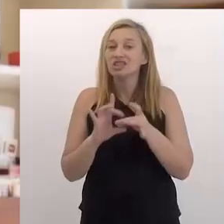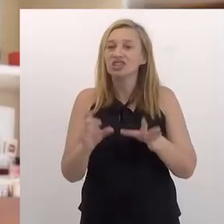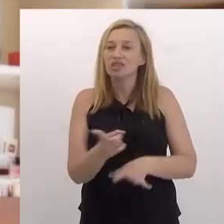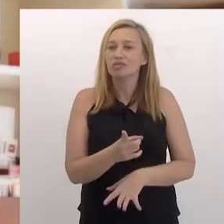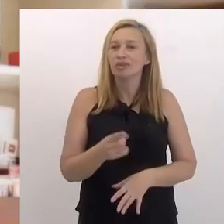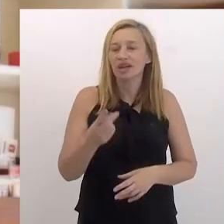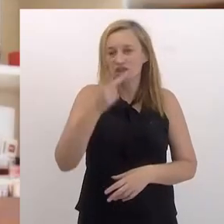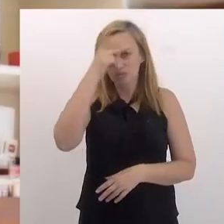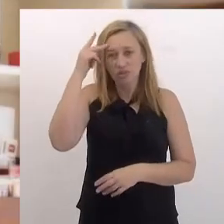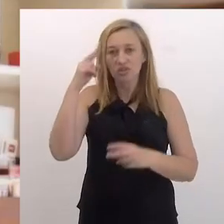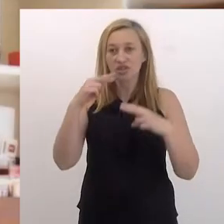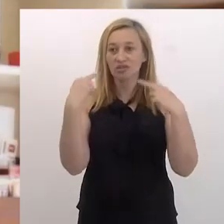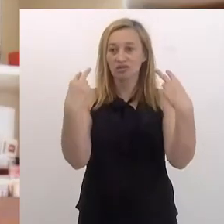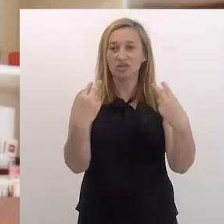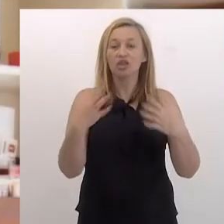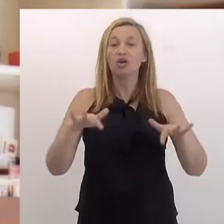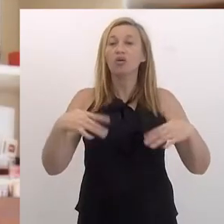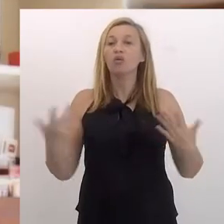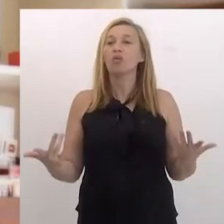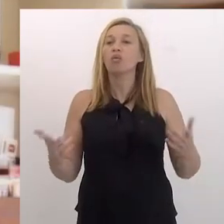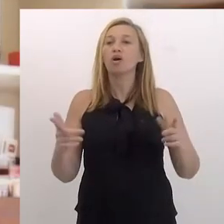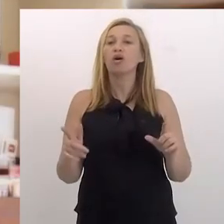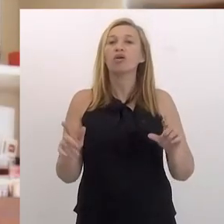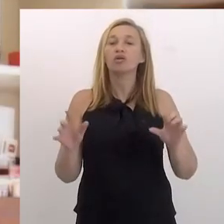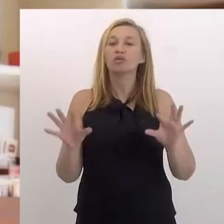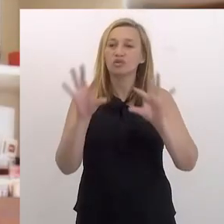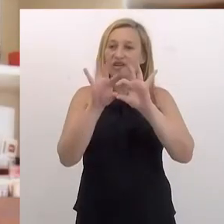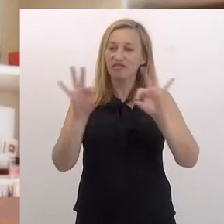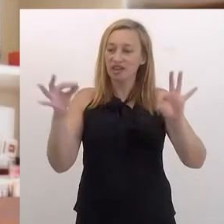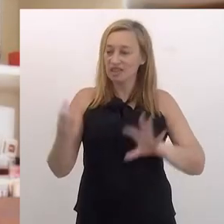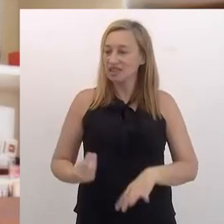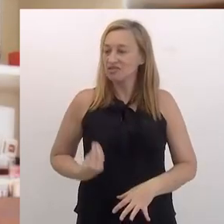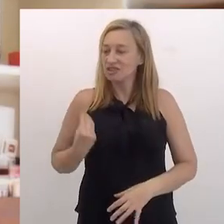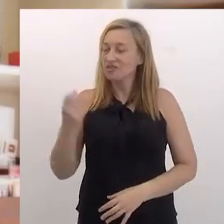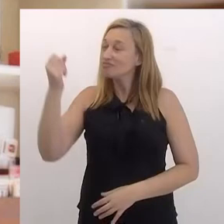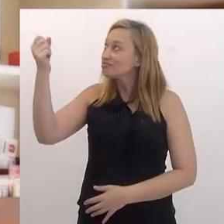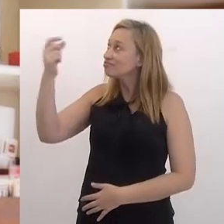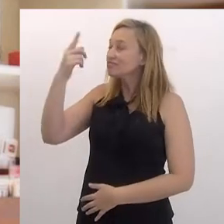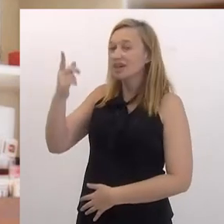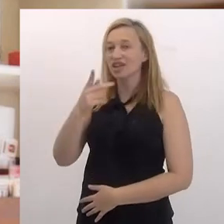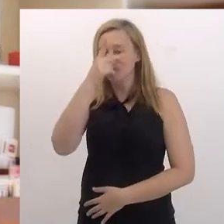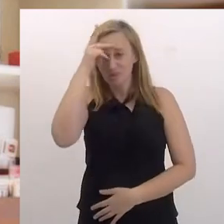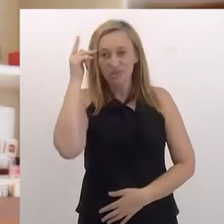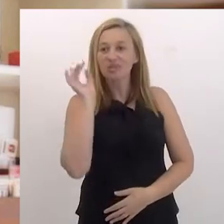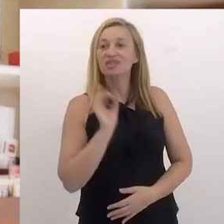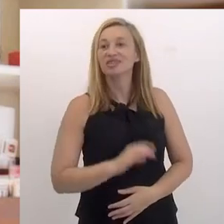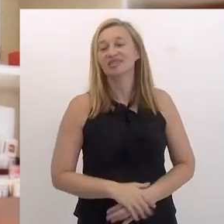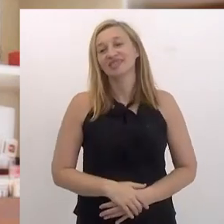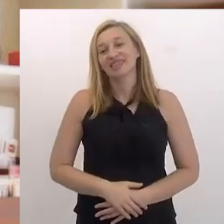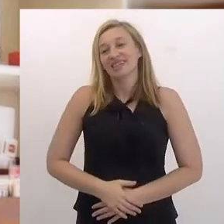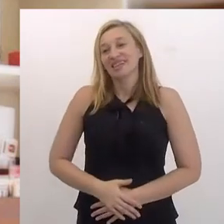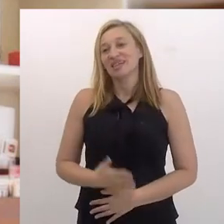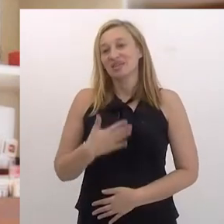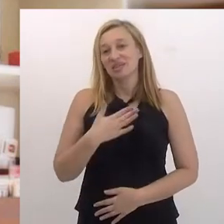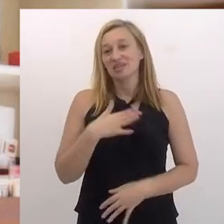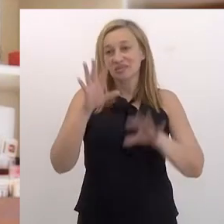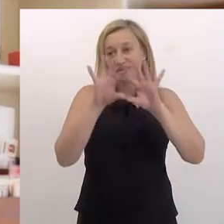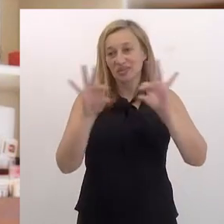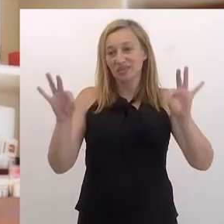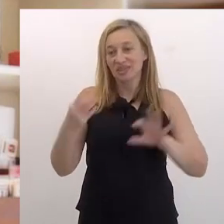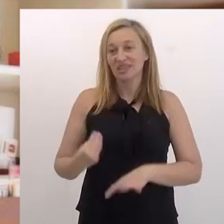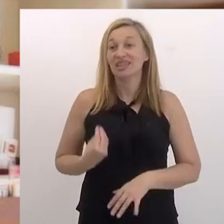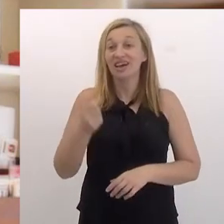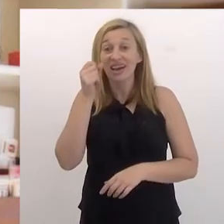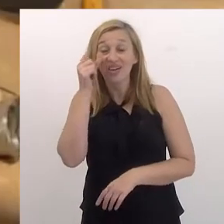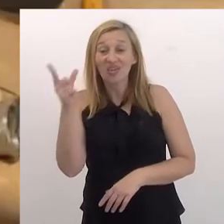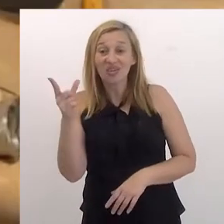E eu queria que você deixasse para quem está assistindo a gente, qual é o teu lema de vida, assim, para inspirar mesmo as pessoas? Ah, gente,